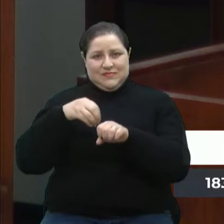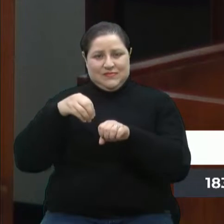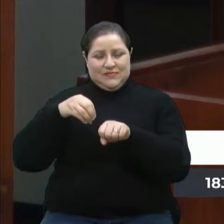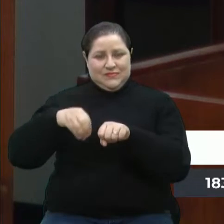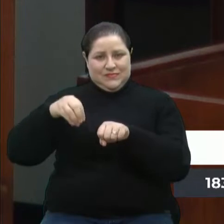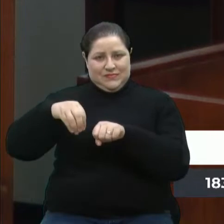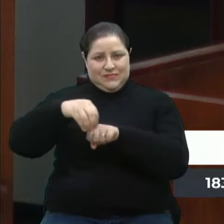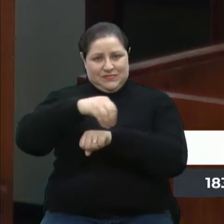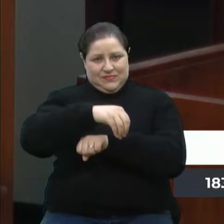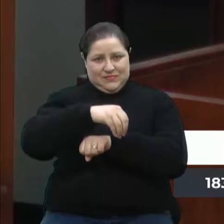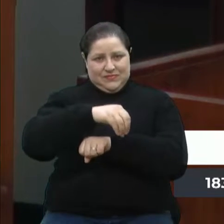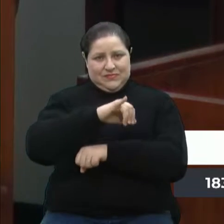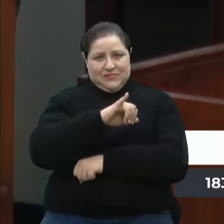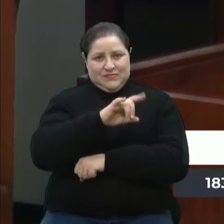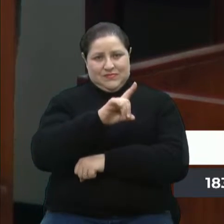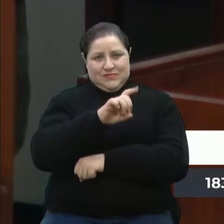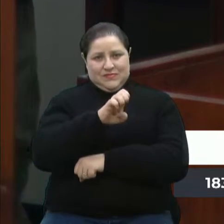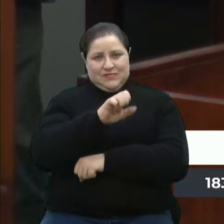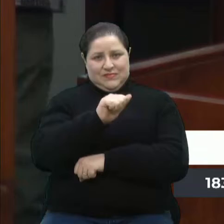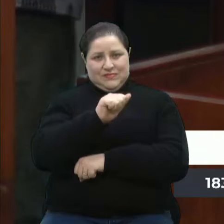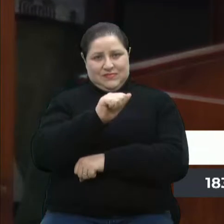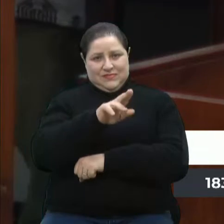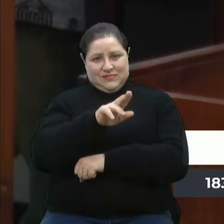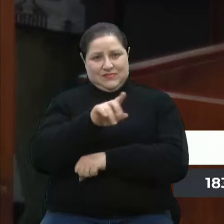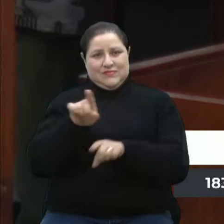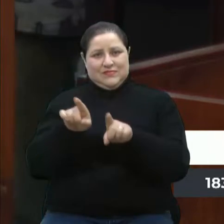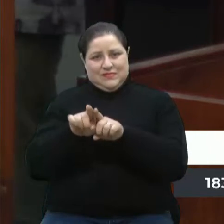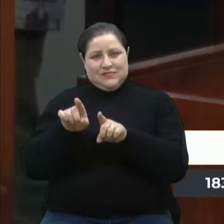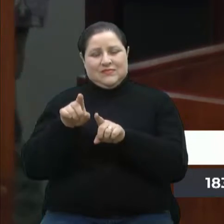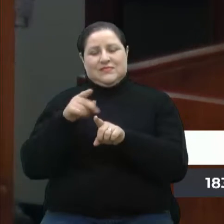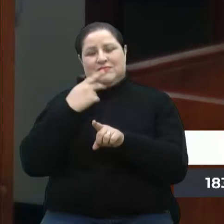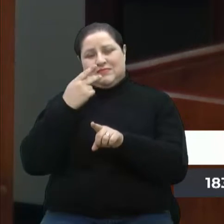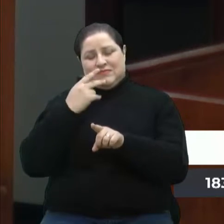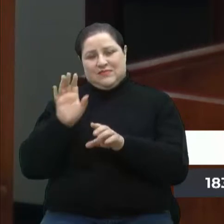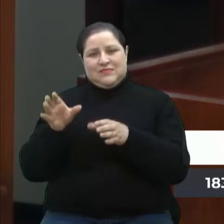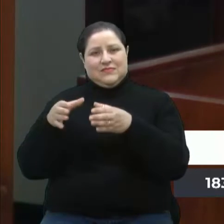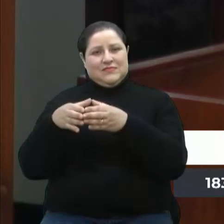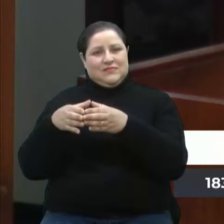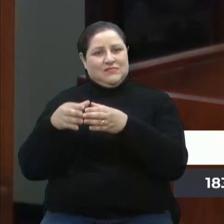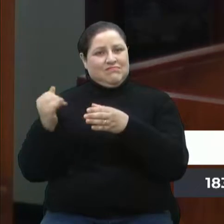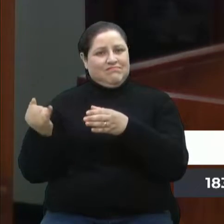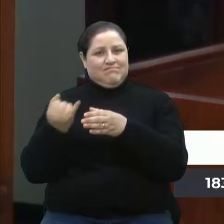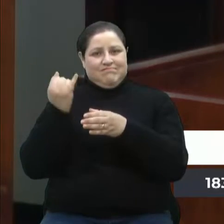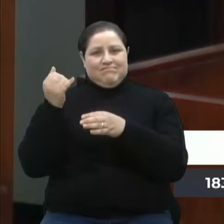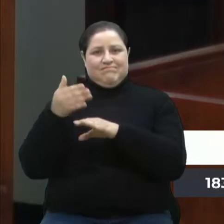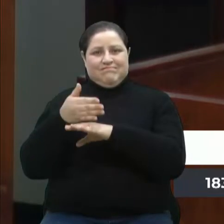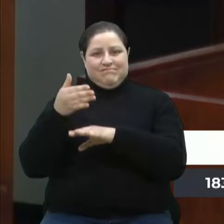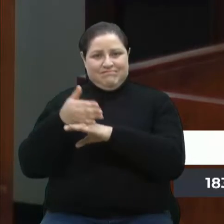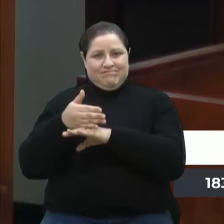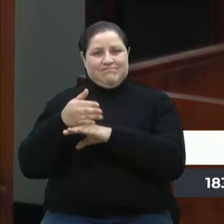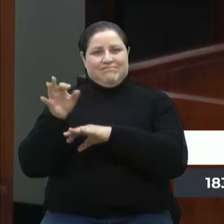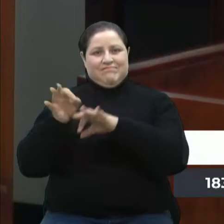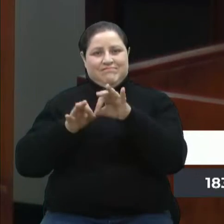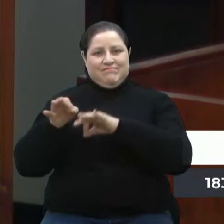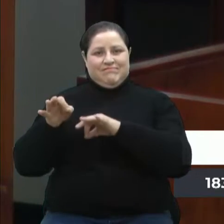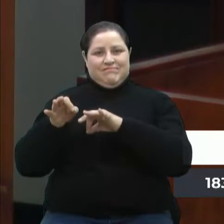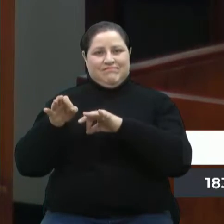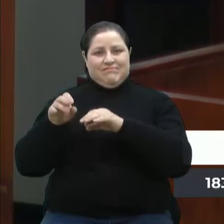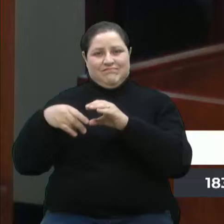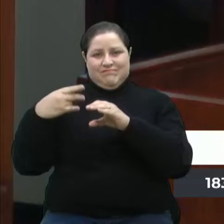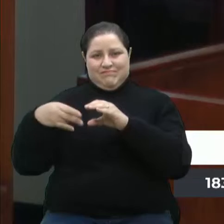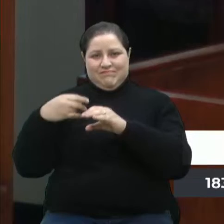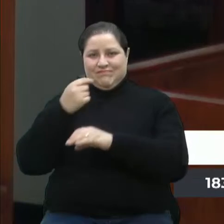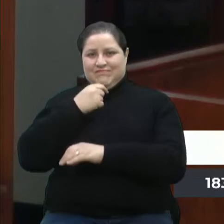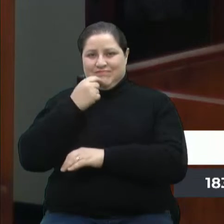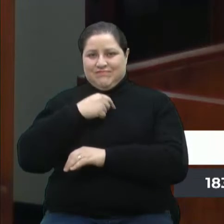Ideal. E aí eu não canso de dizer aqui, uma turma, aliás, de peso, participando desse projeto da Câmara de Vereadores de Caxias do